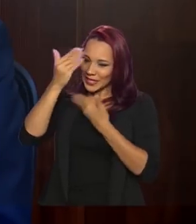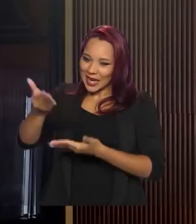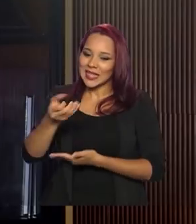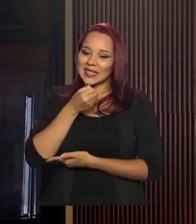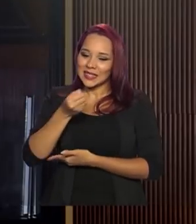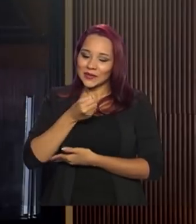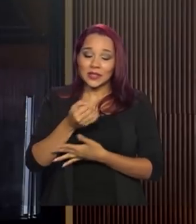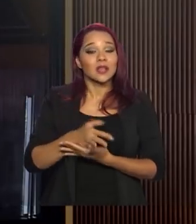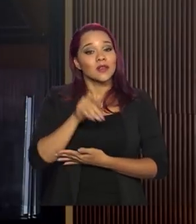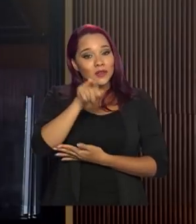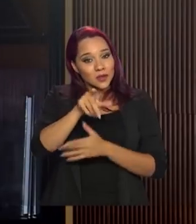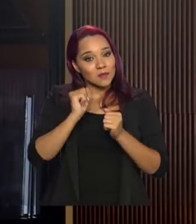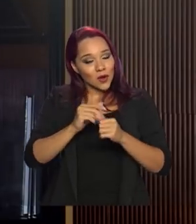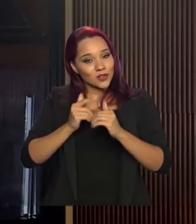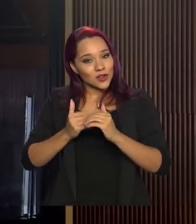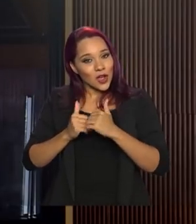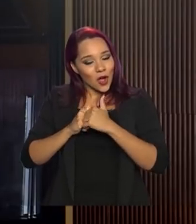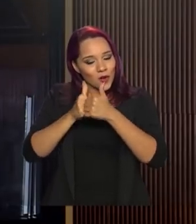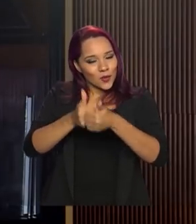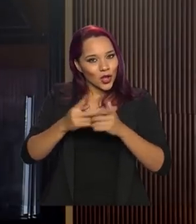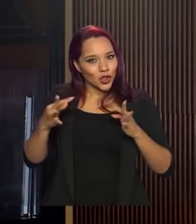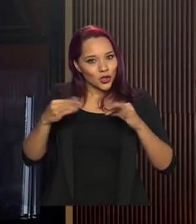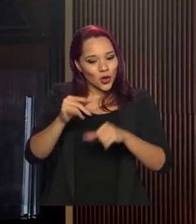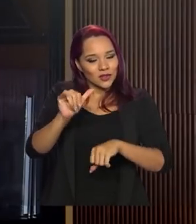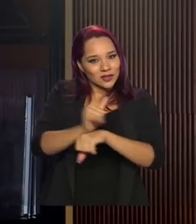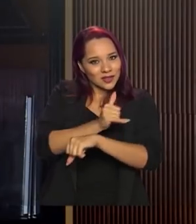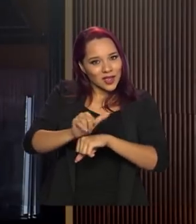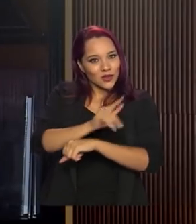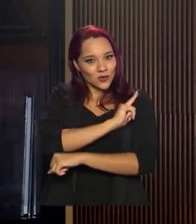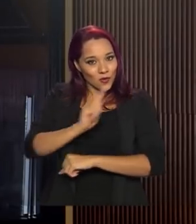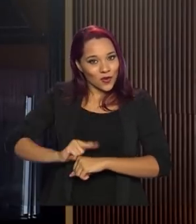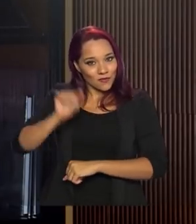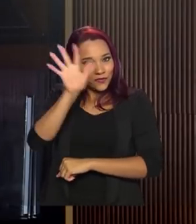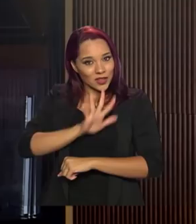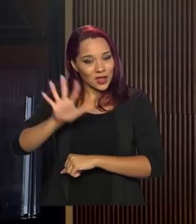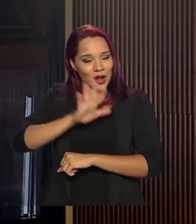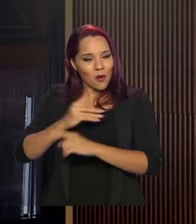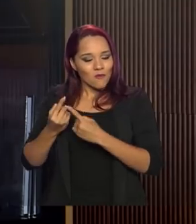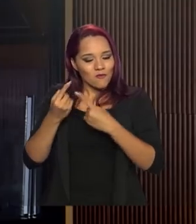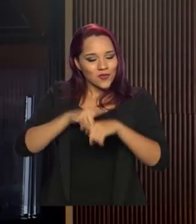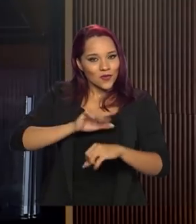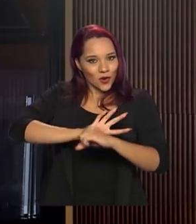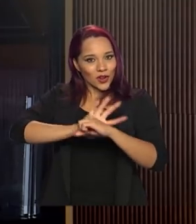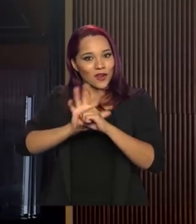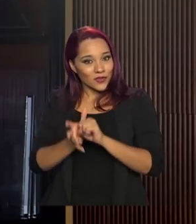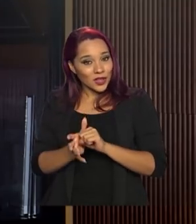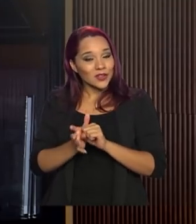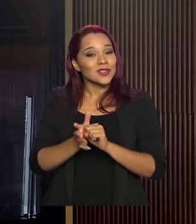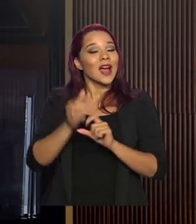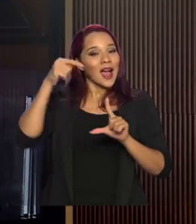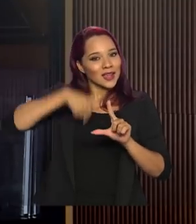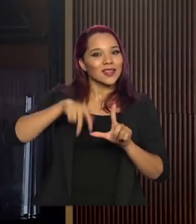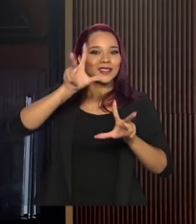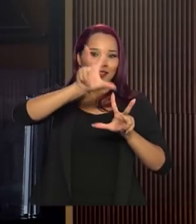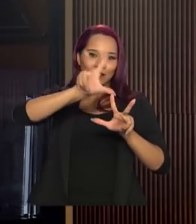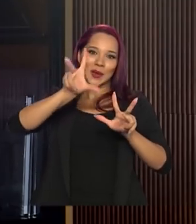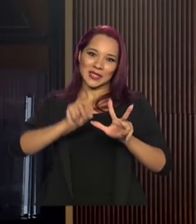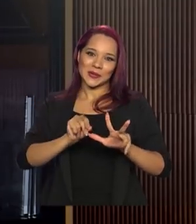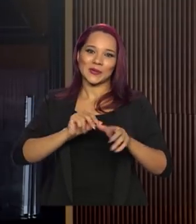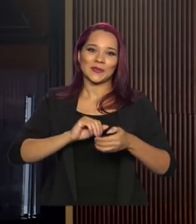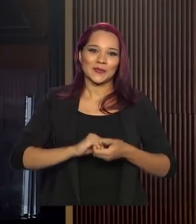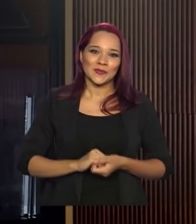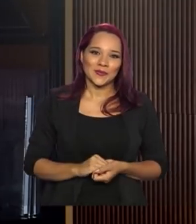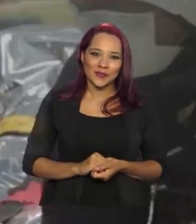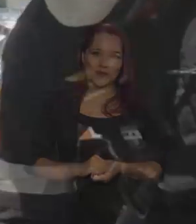entrevista e você pode acompanhar todas as ações do governo federal para o enfrentamento ao coronavírus aqui na TV